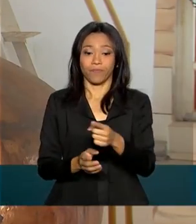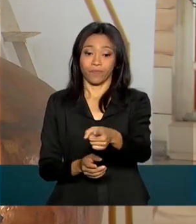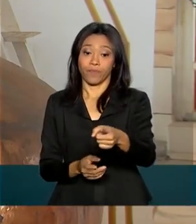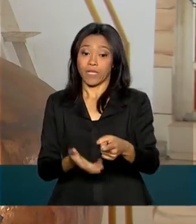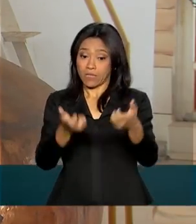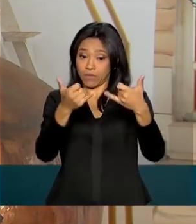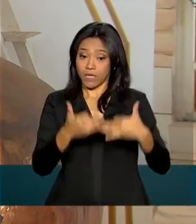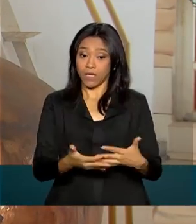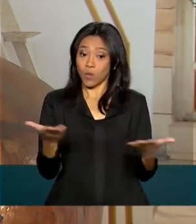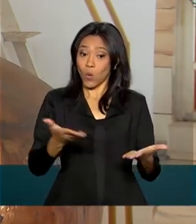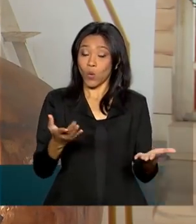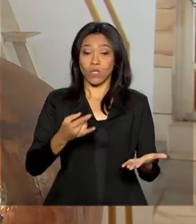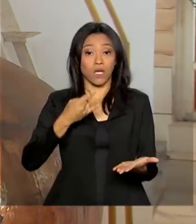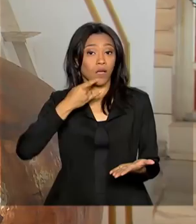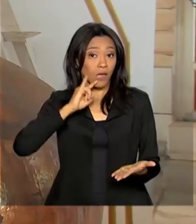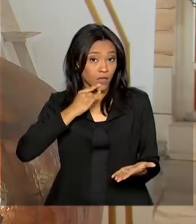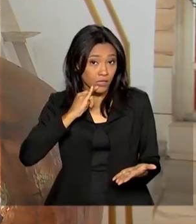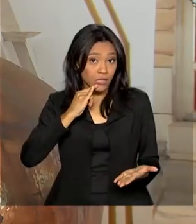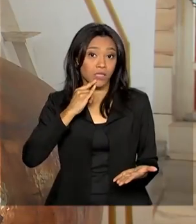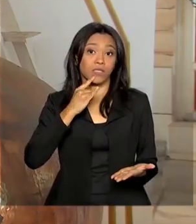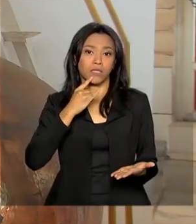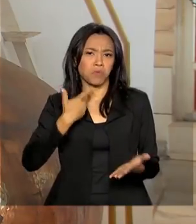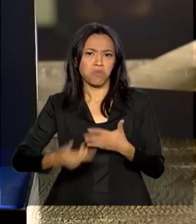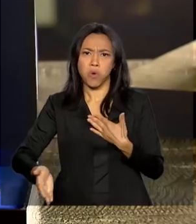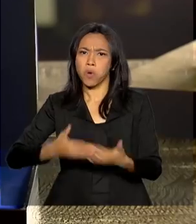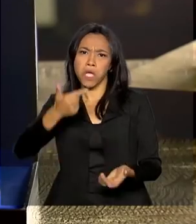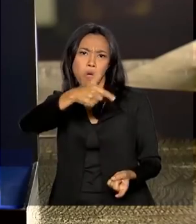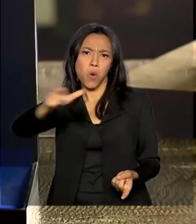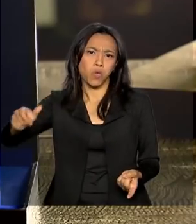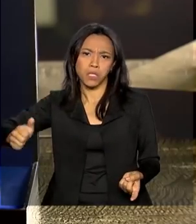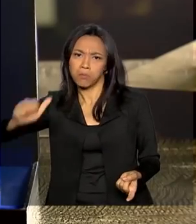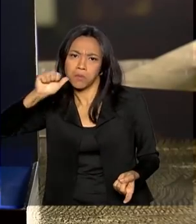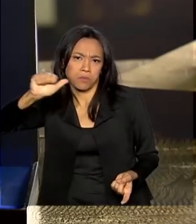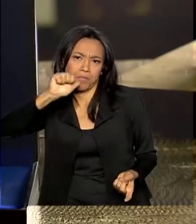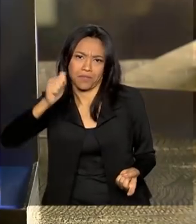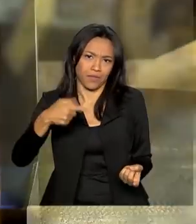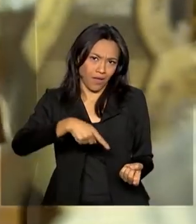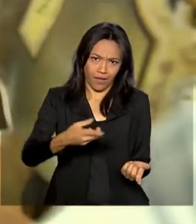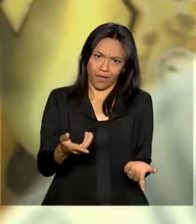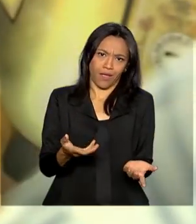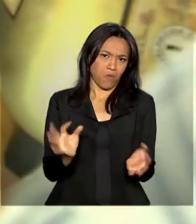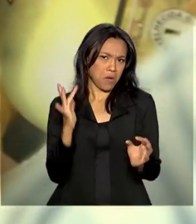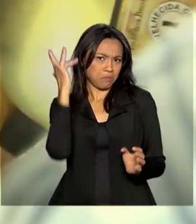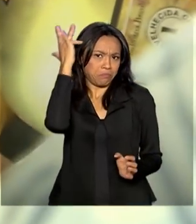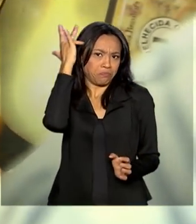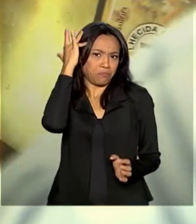com o uísque ou qualquer outra bebida nobre. A cachaça hoje é uma bebida nova.